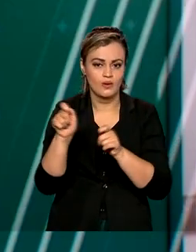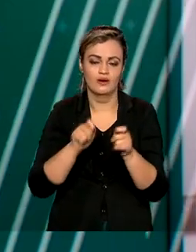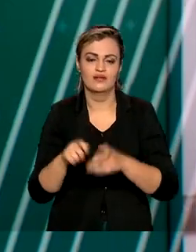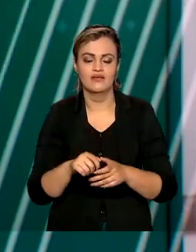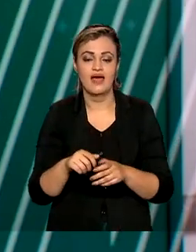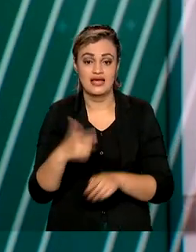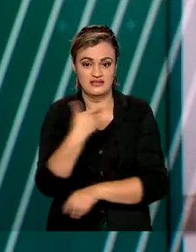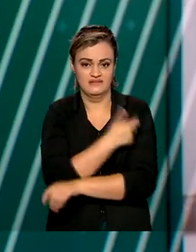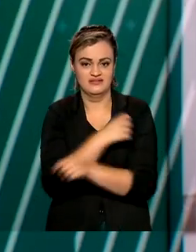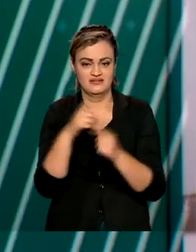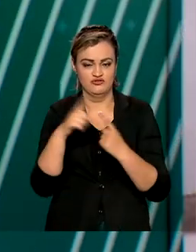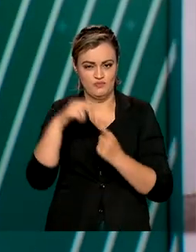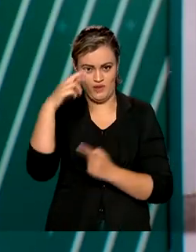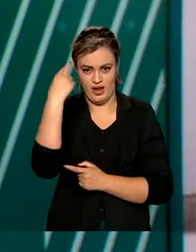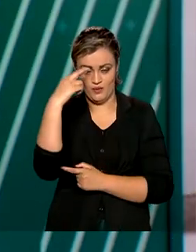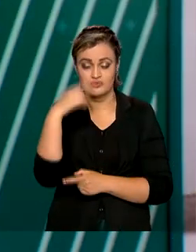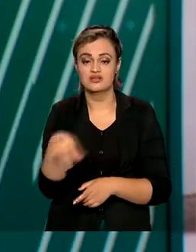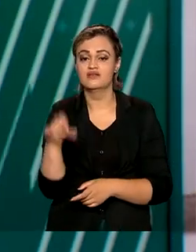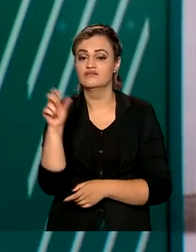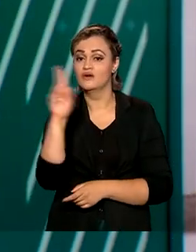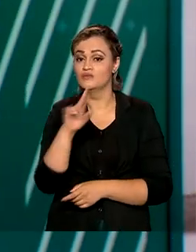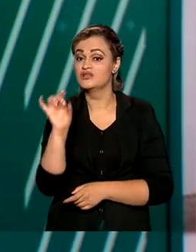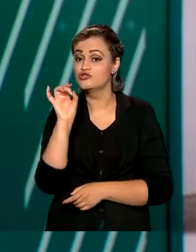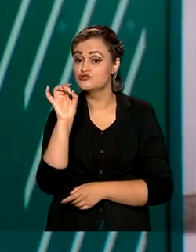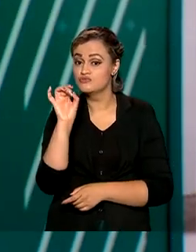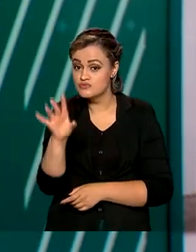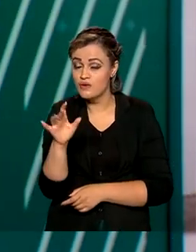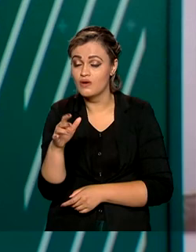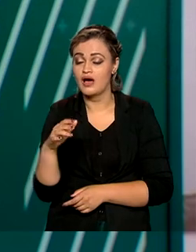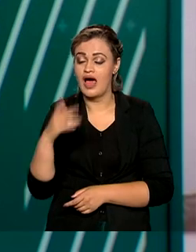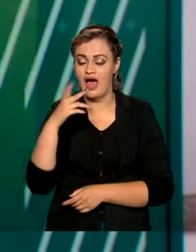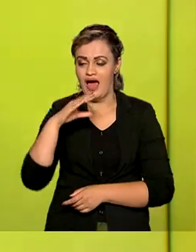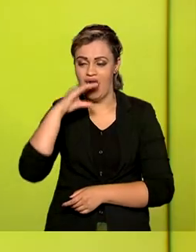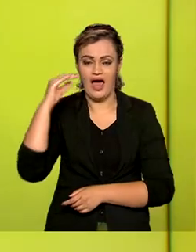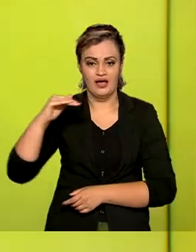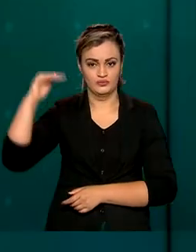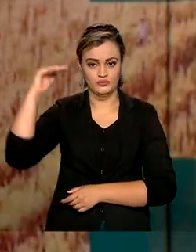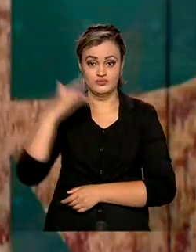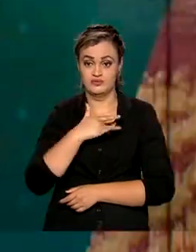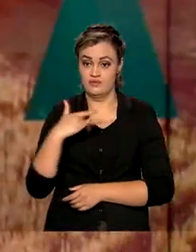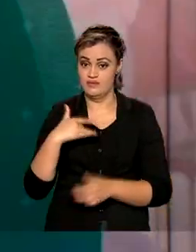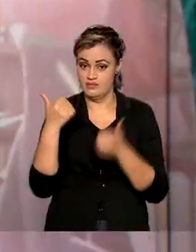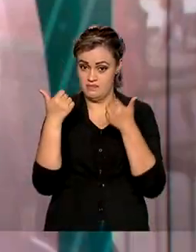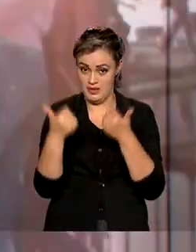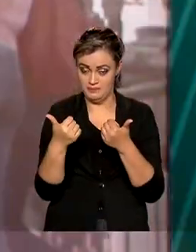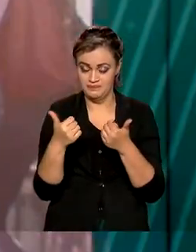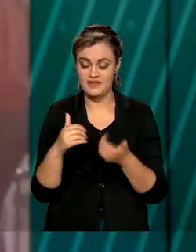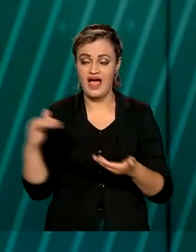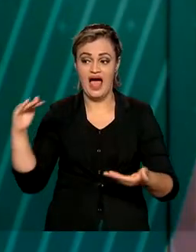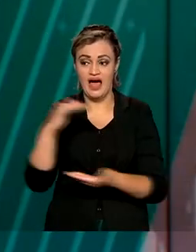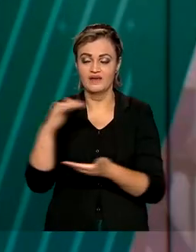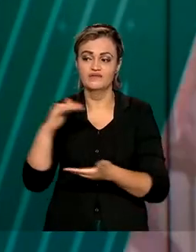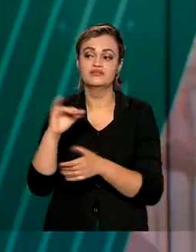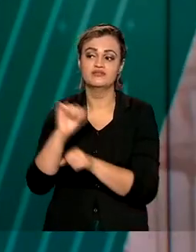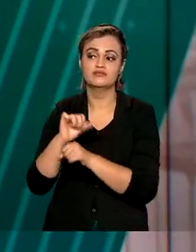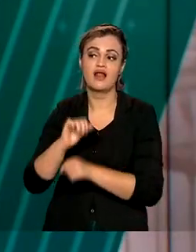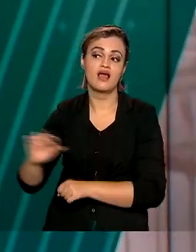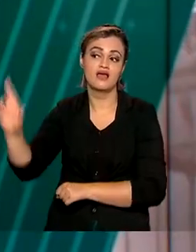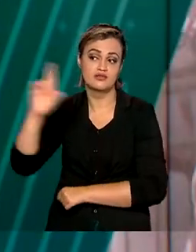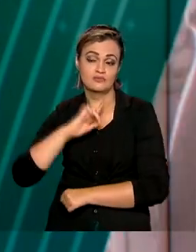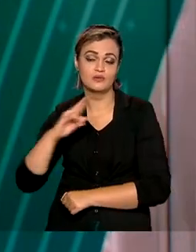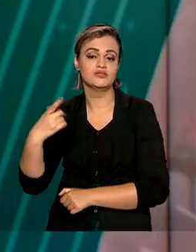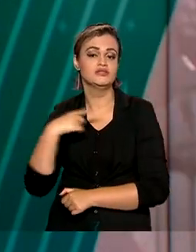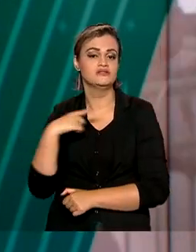A vacina deverá ser utilizada apenas na imunização de adultos saudáveis. A Anvisa receberá relatórios periódicos de